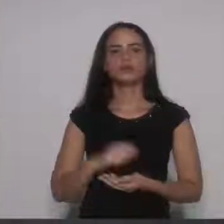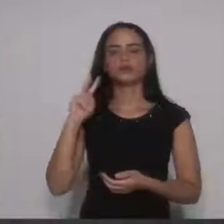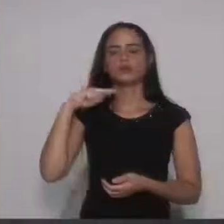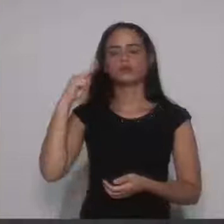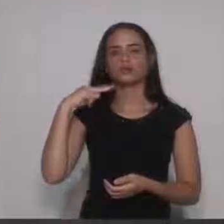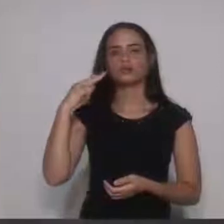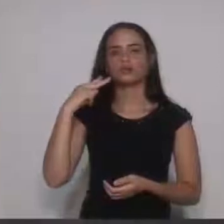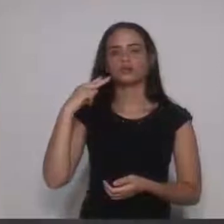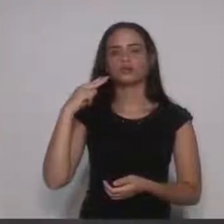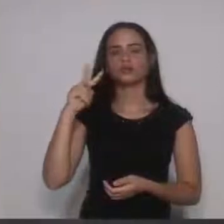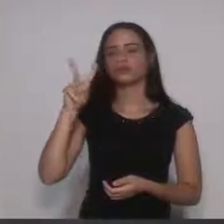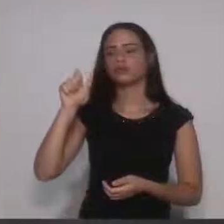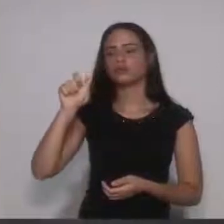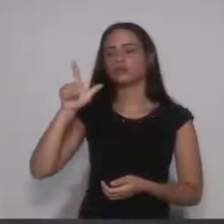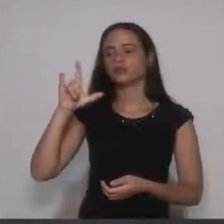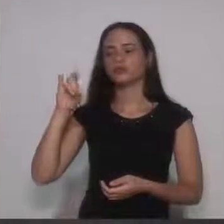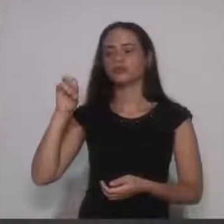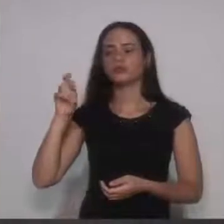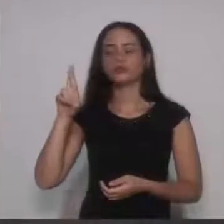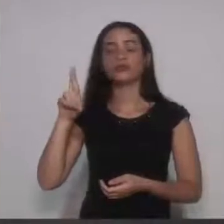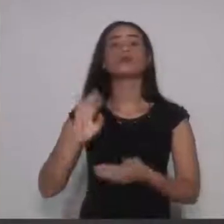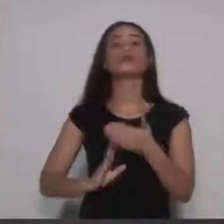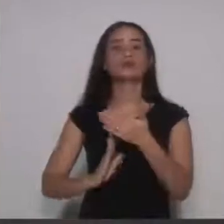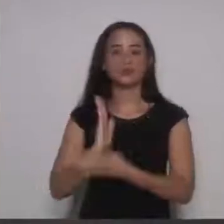Vereador Valdir Barreto, aprovo.